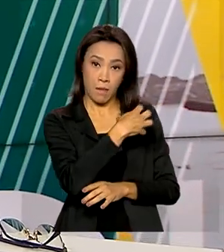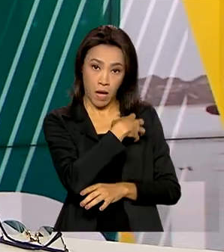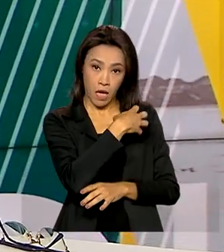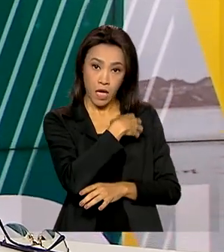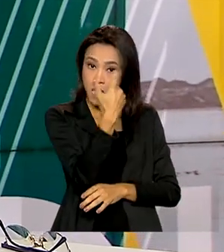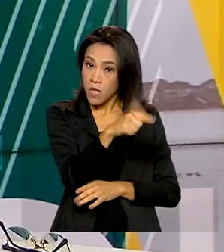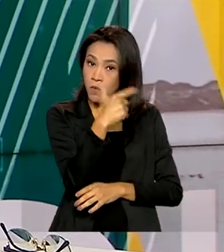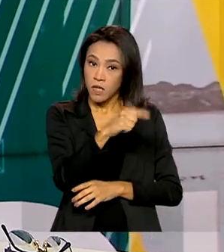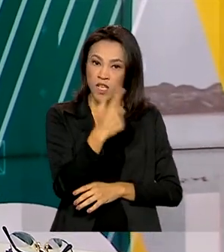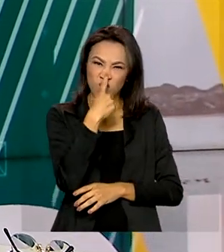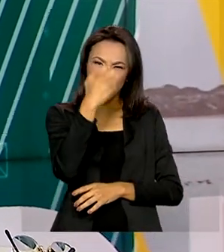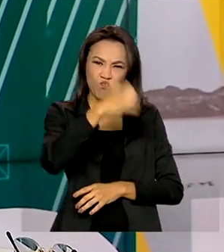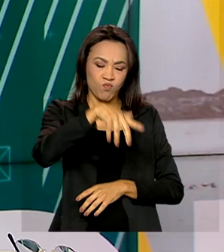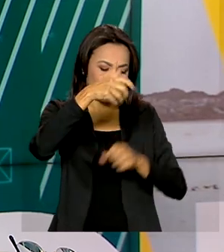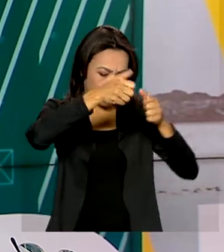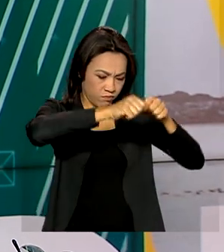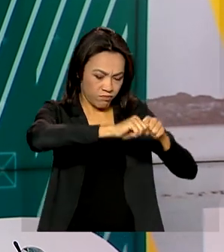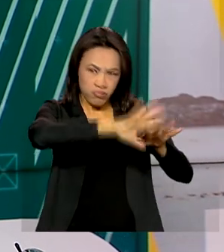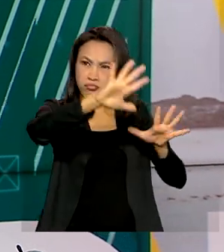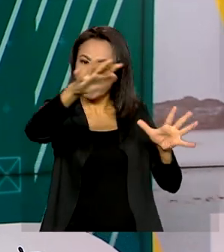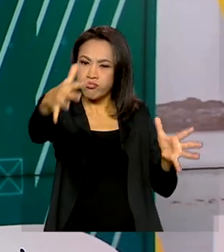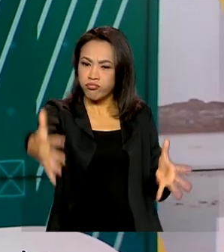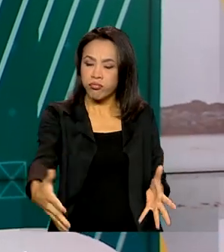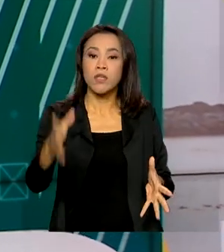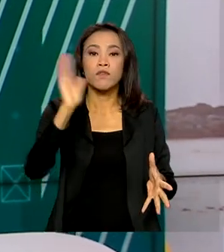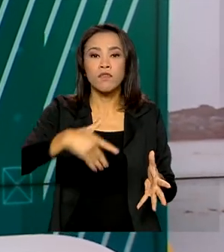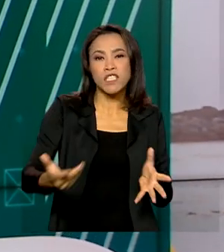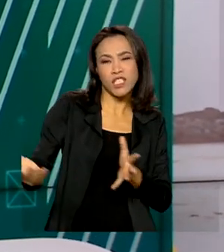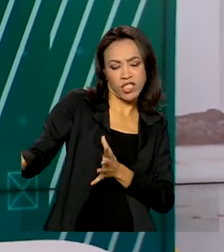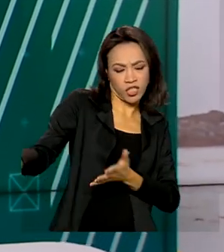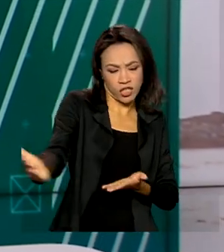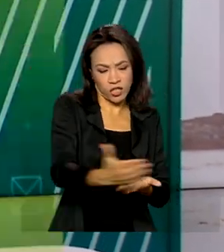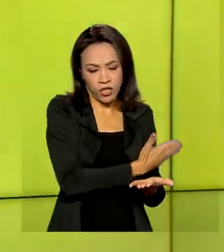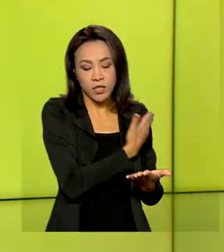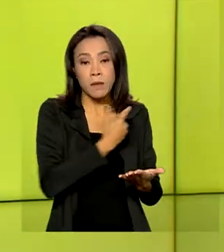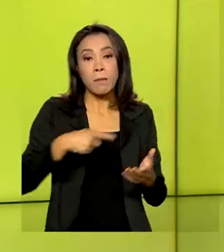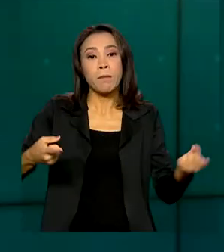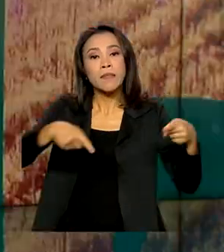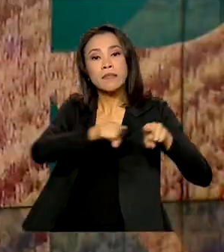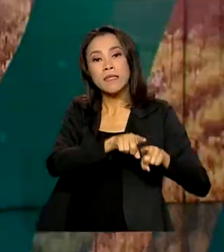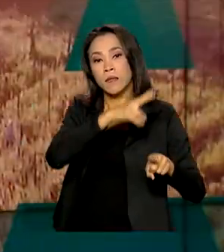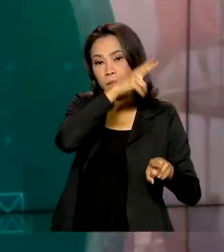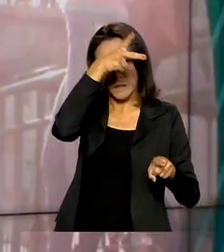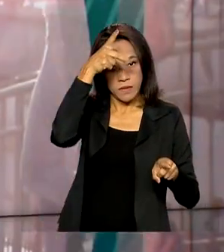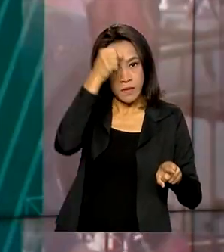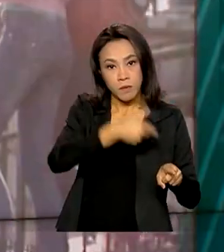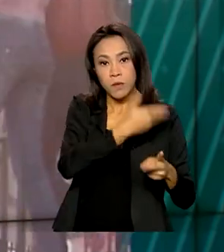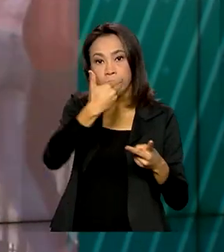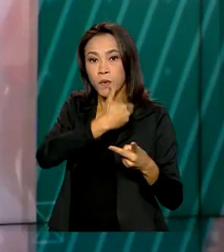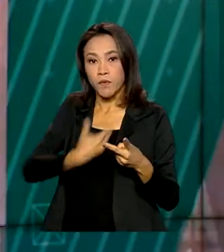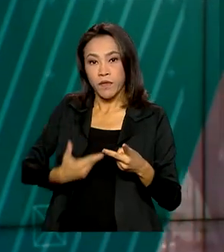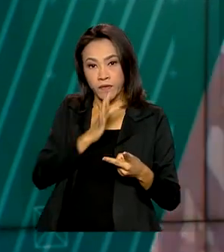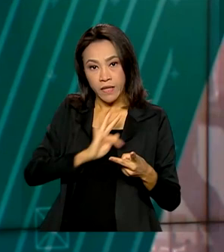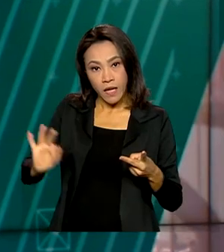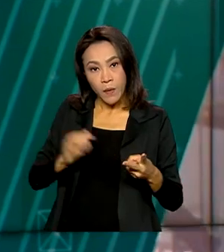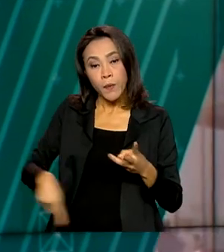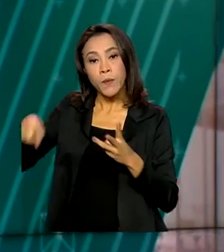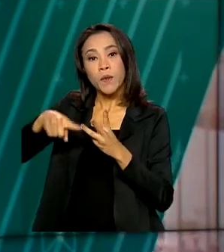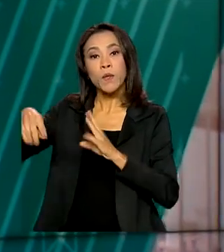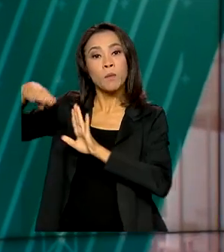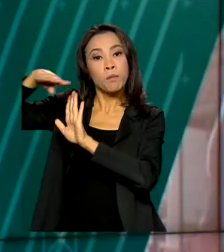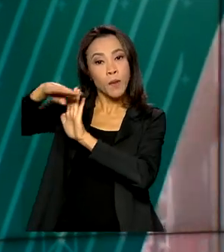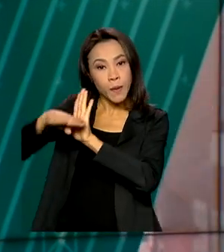aberto. A eliminação foi possível por meio de parceria entre o município, o governo federal e o programa de